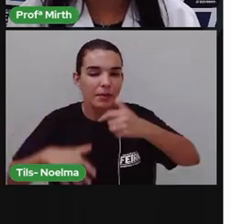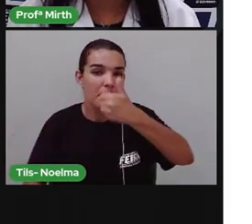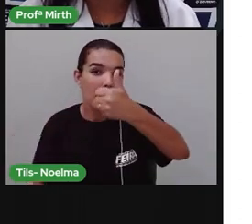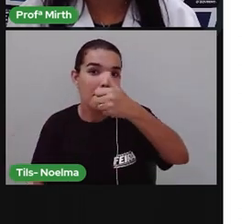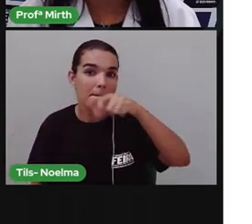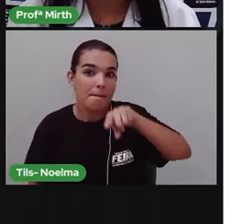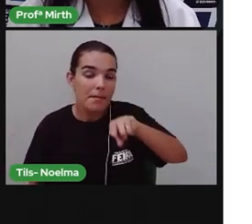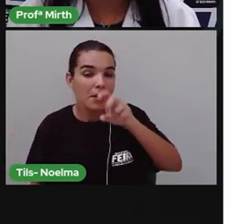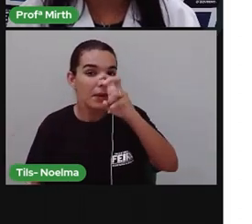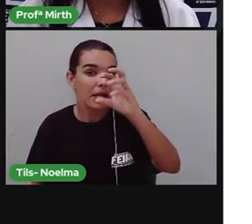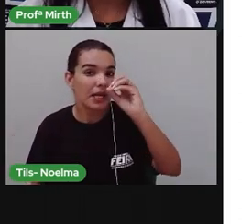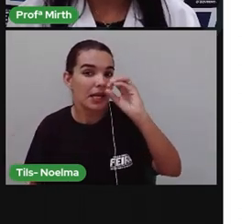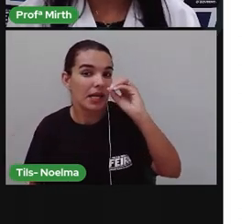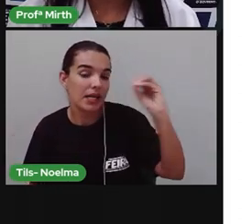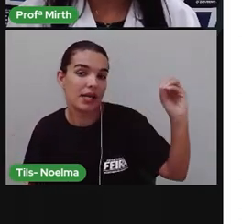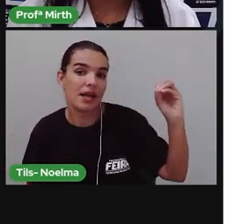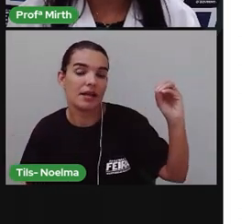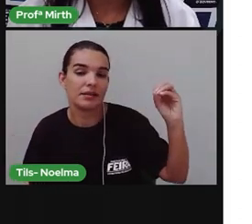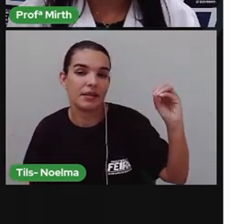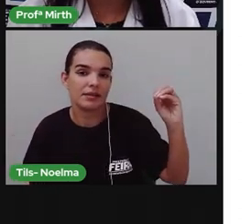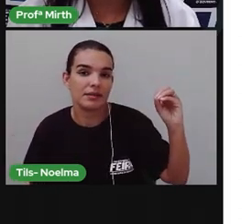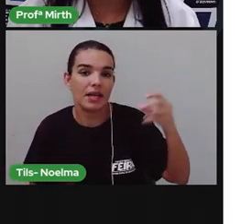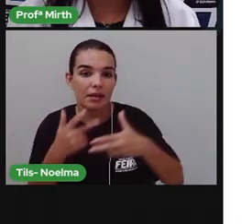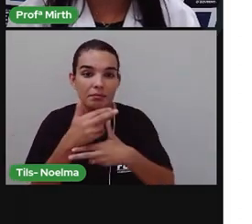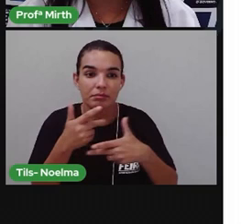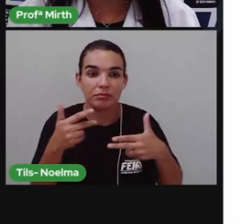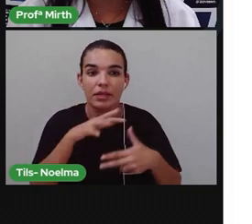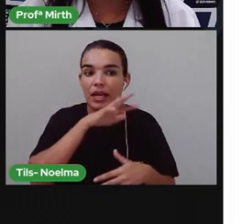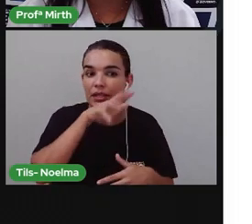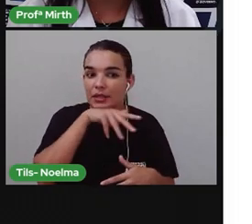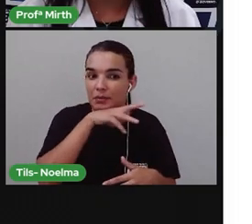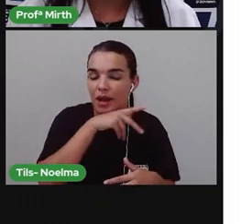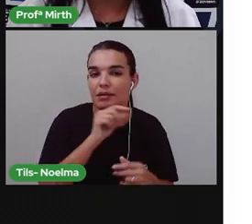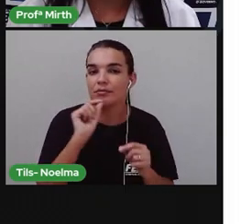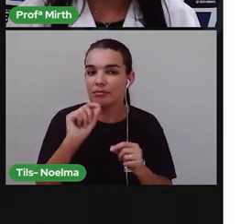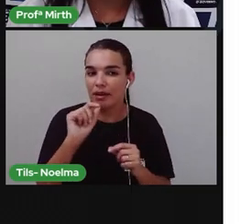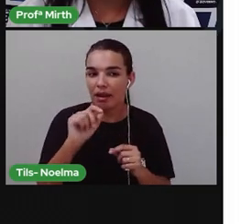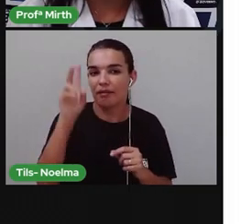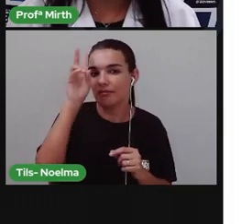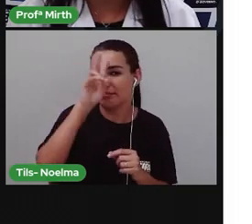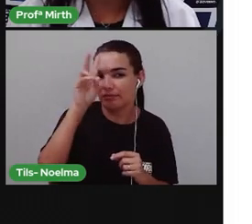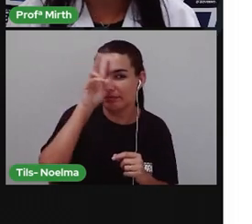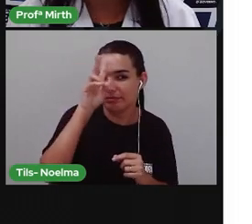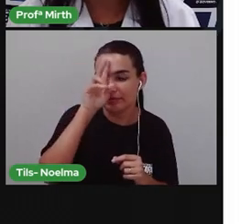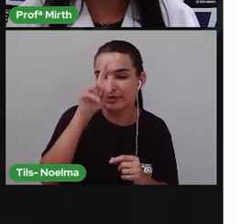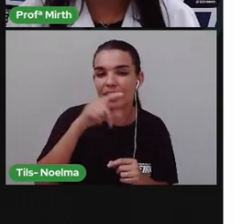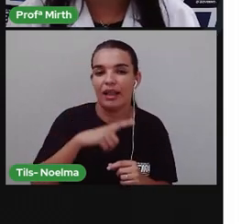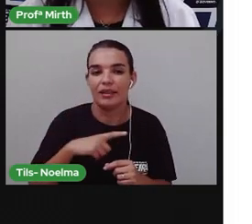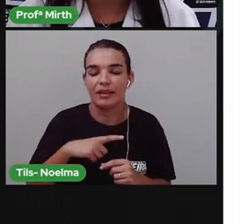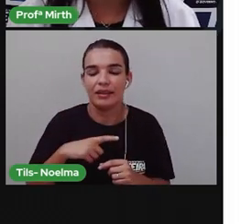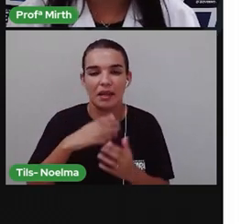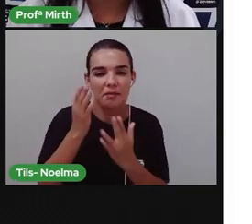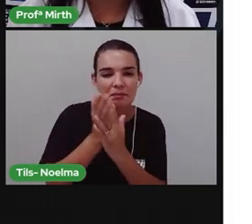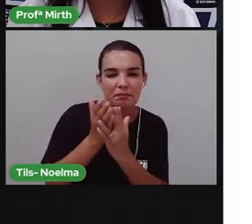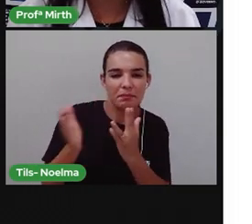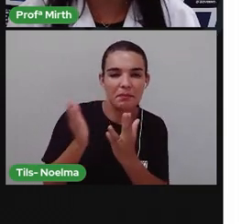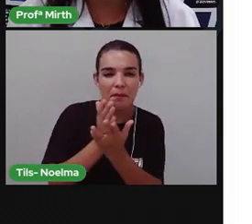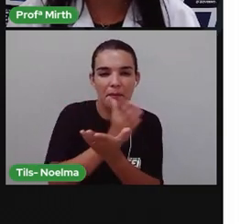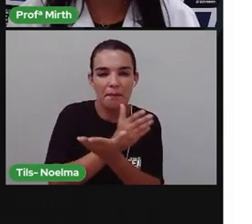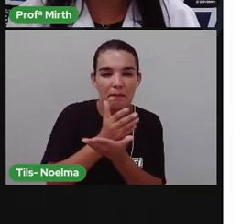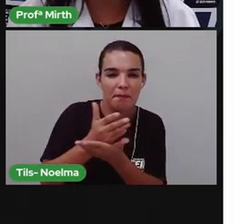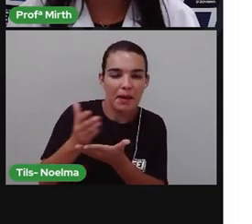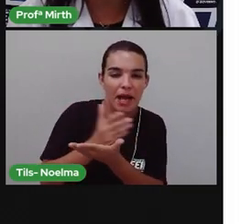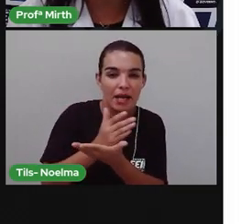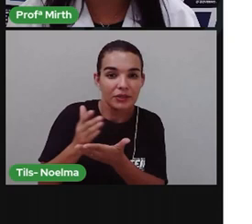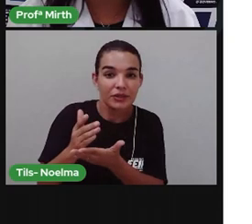espécies distintas É... De animais catalogados Lembrando que É... Parte desses animais Ainda não